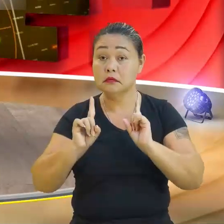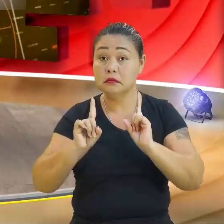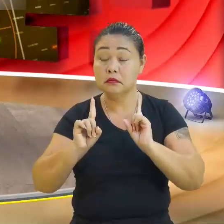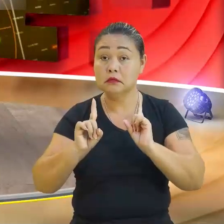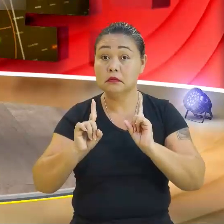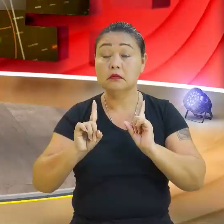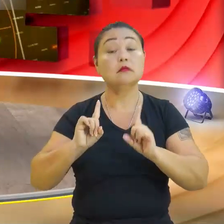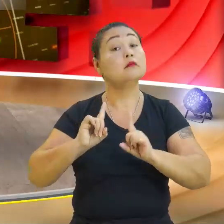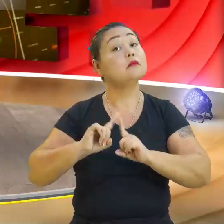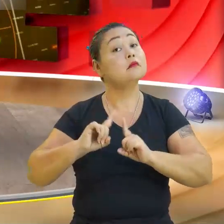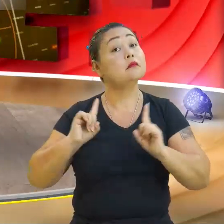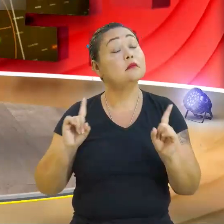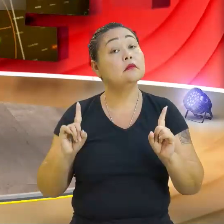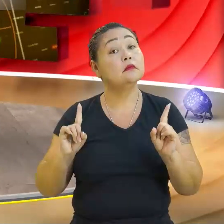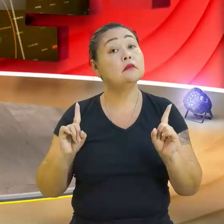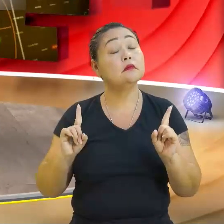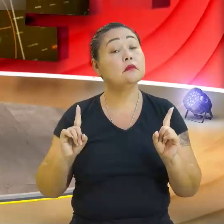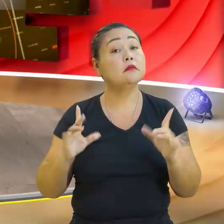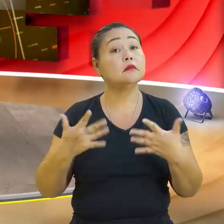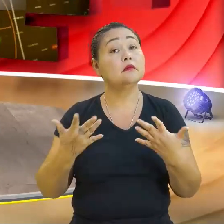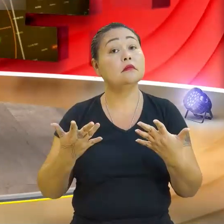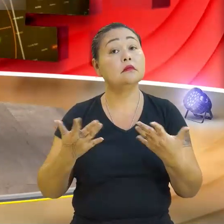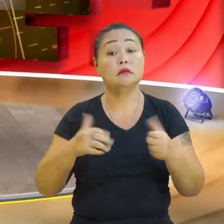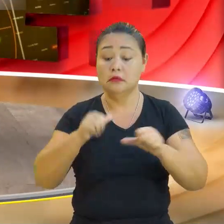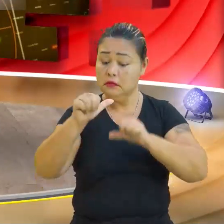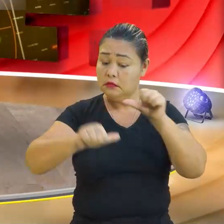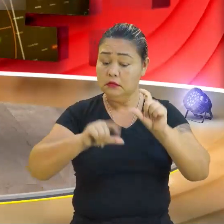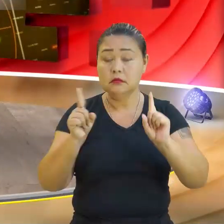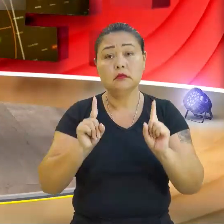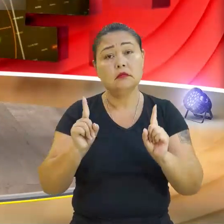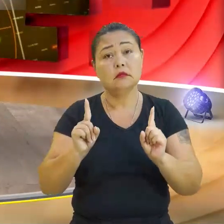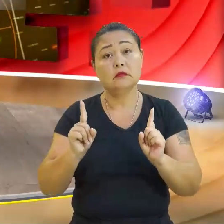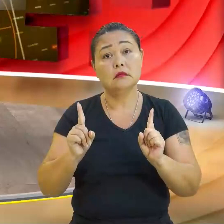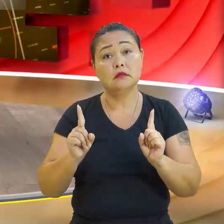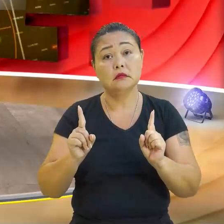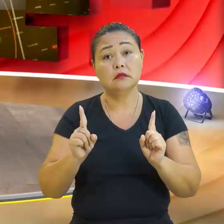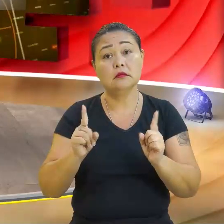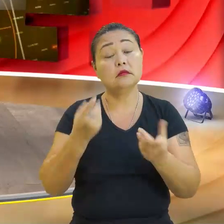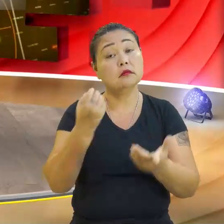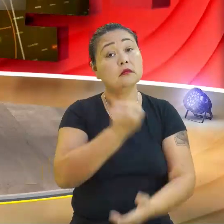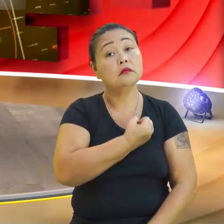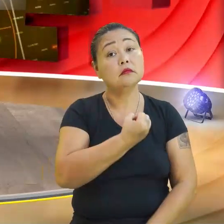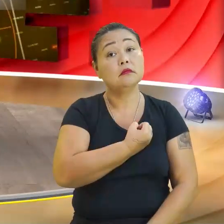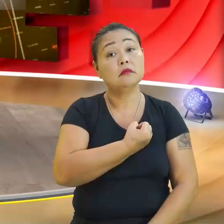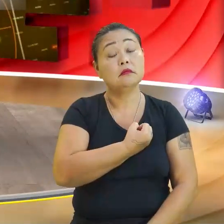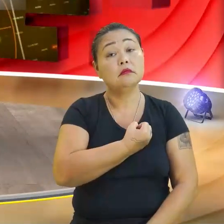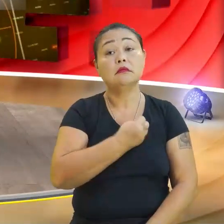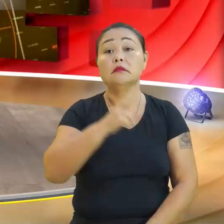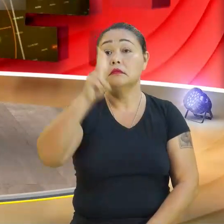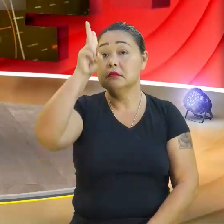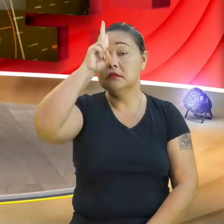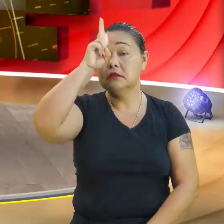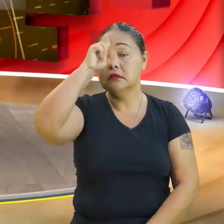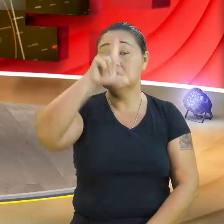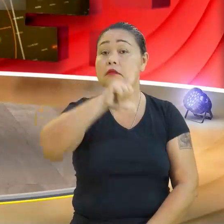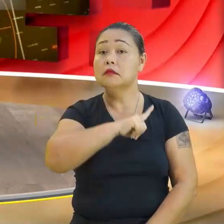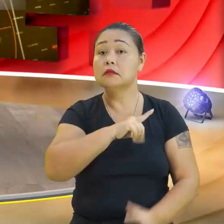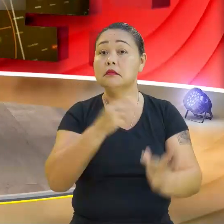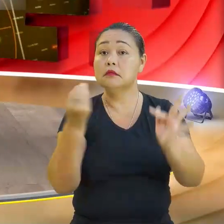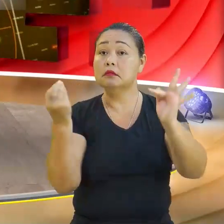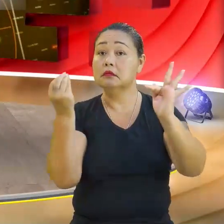né? Então, para não mudar o número, eu lembrei que tem um termo lá que é